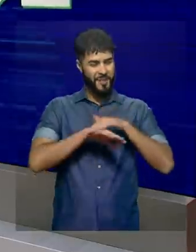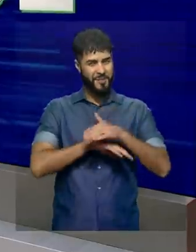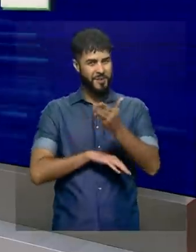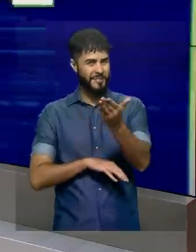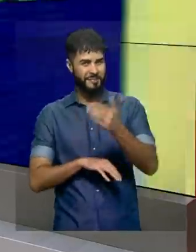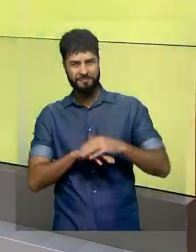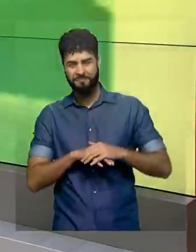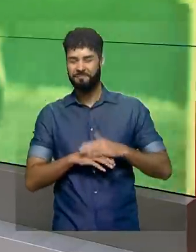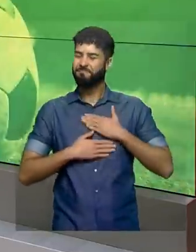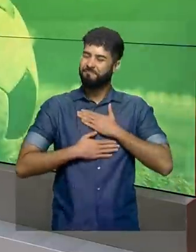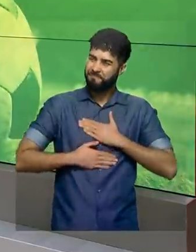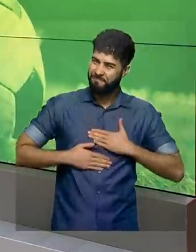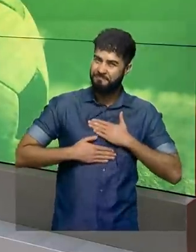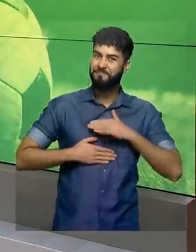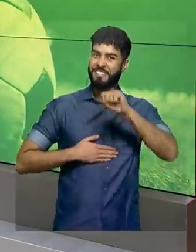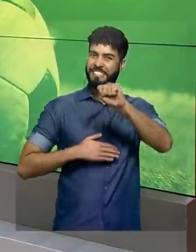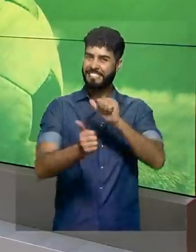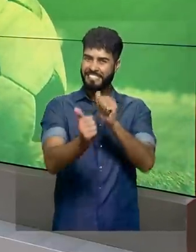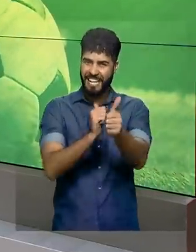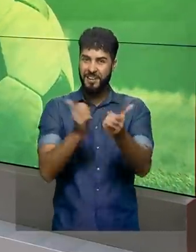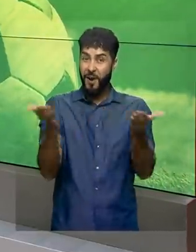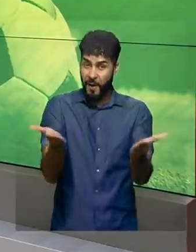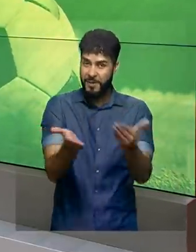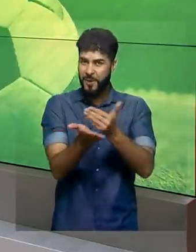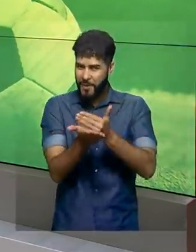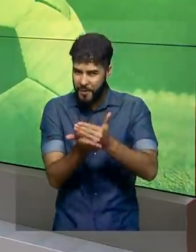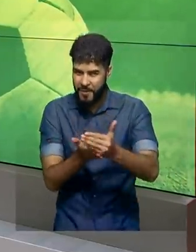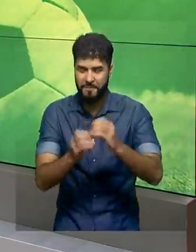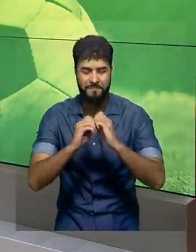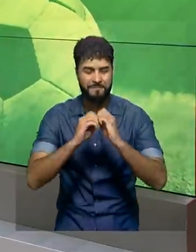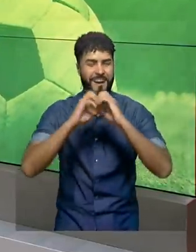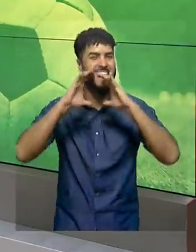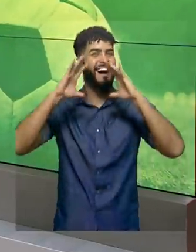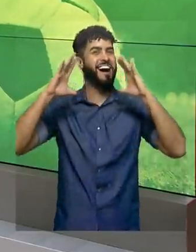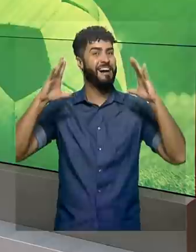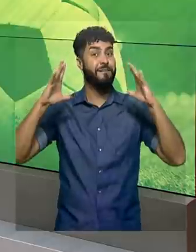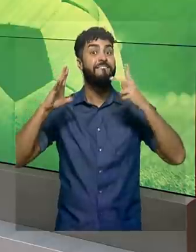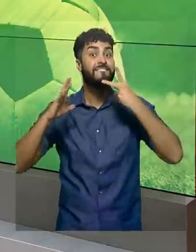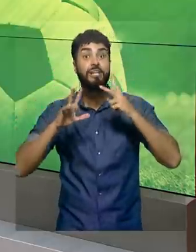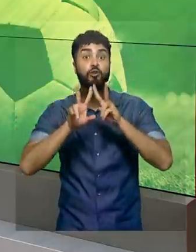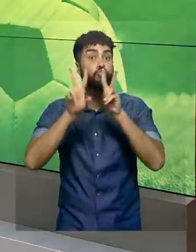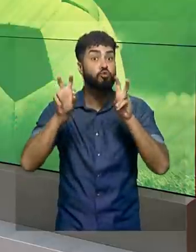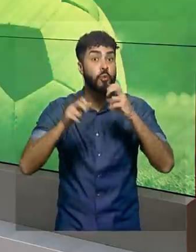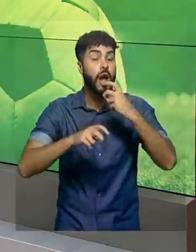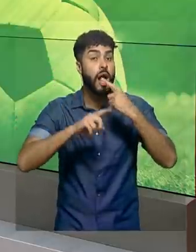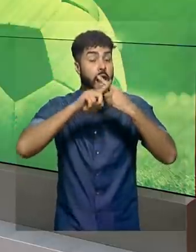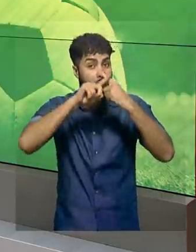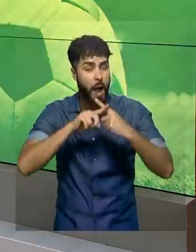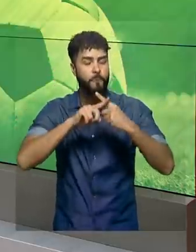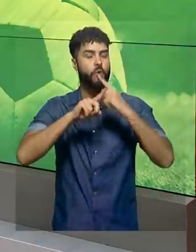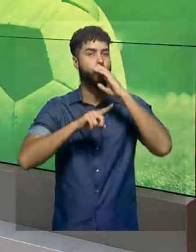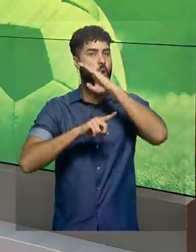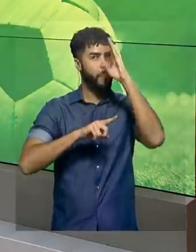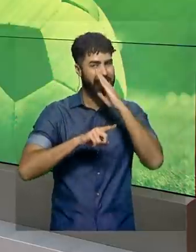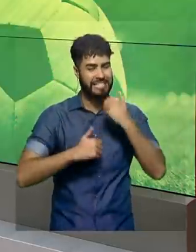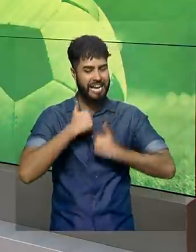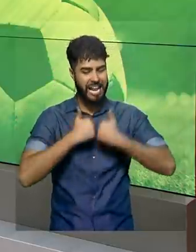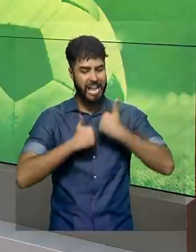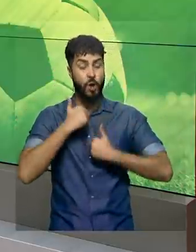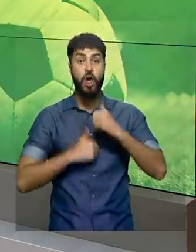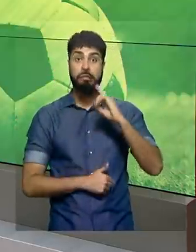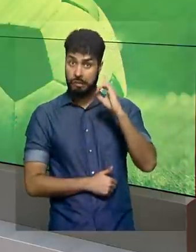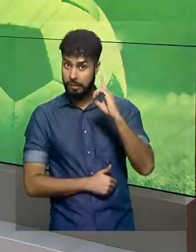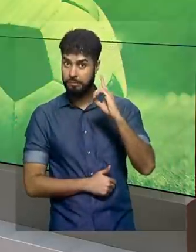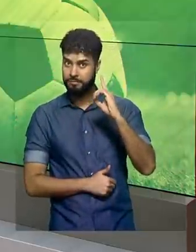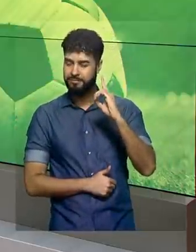É com muita alegria que o estádio começa a edição de hoje falando sobre o Campeonato Brasileiro da Série D. Melhor do que isso,